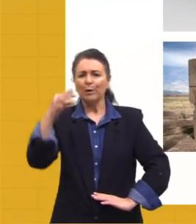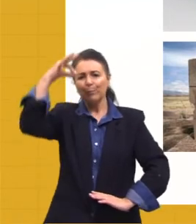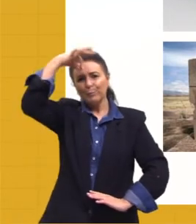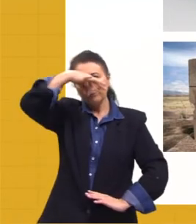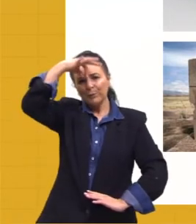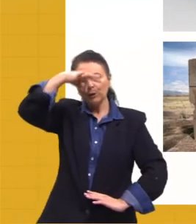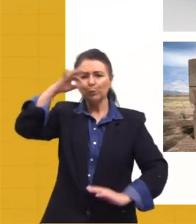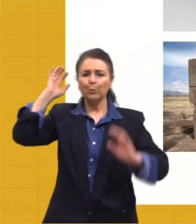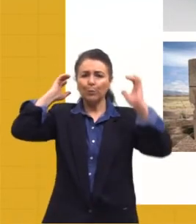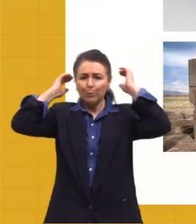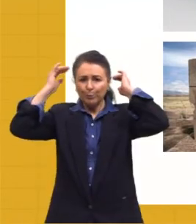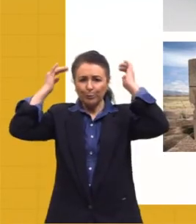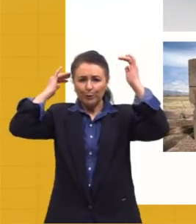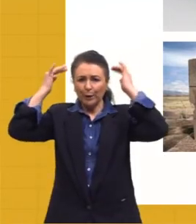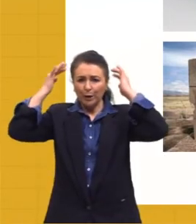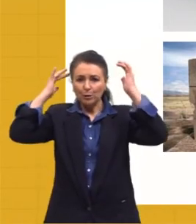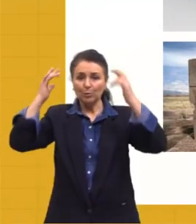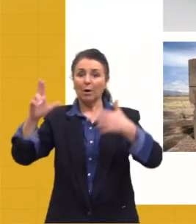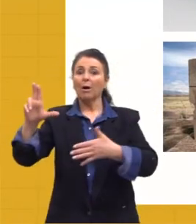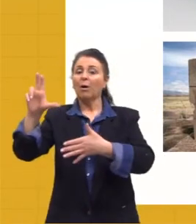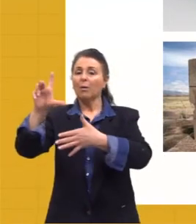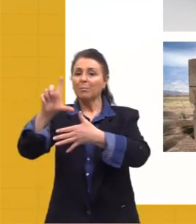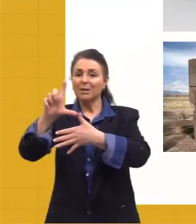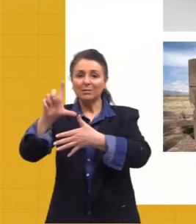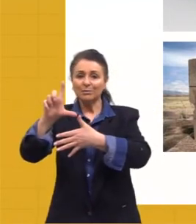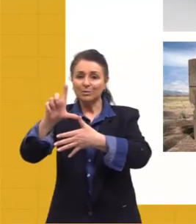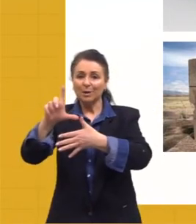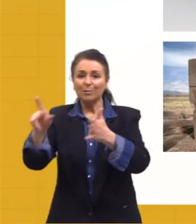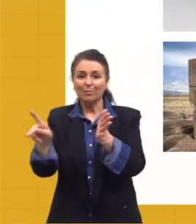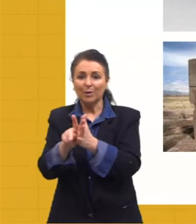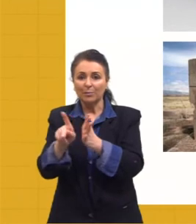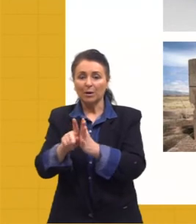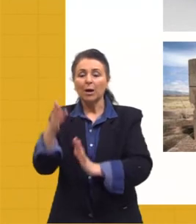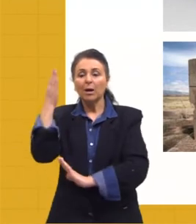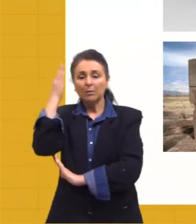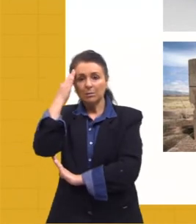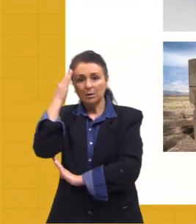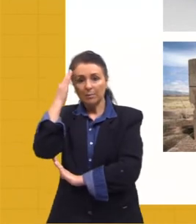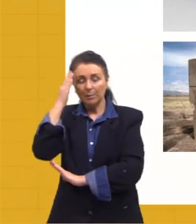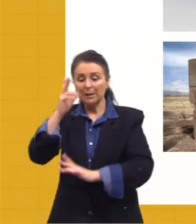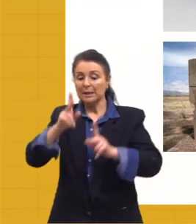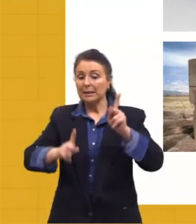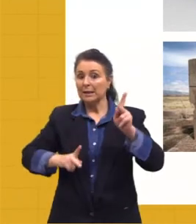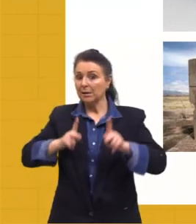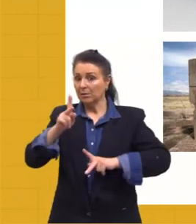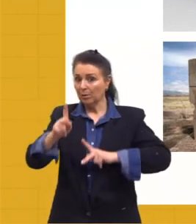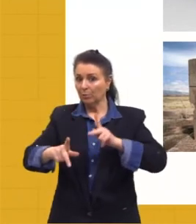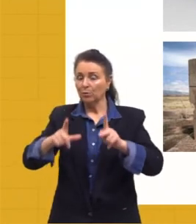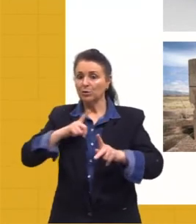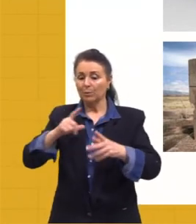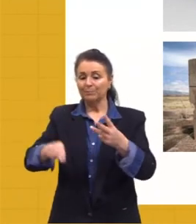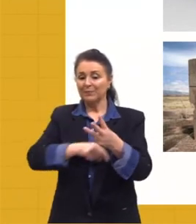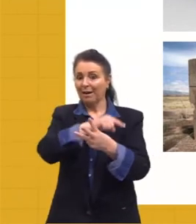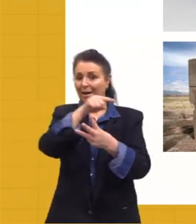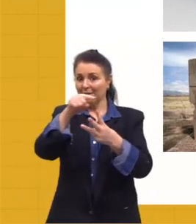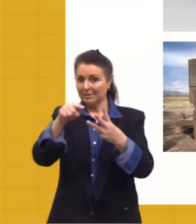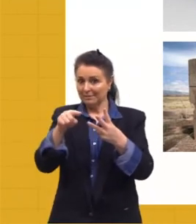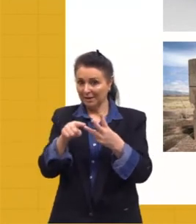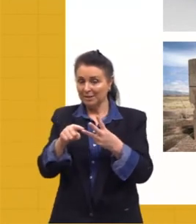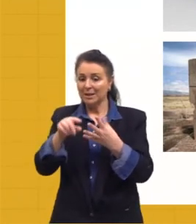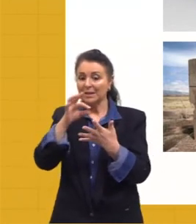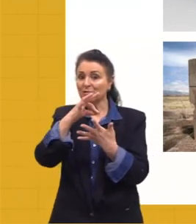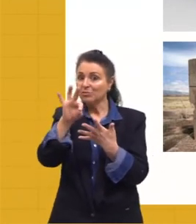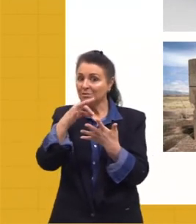México, aqui, América Latina, nós sabemos que entre essas civilizações, as três civilizações que se